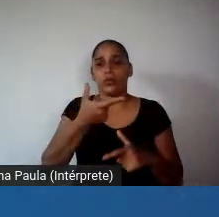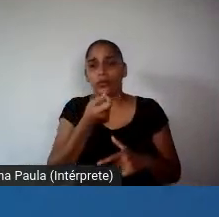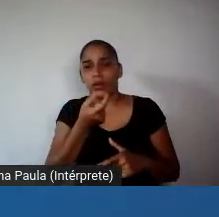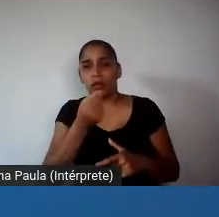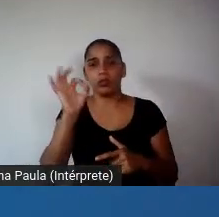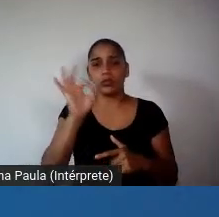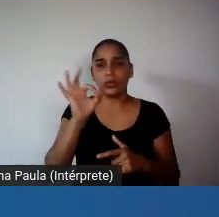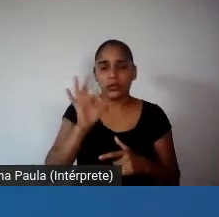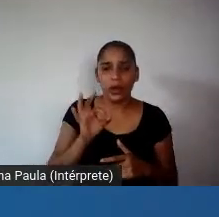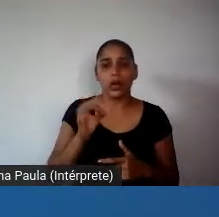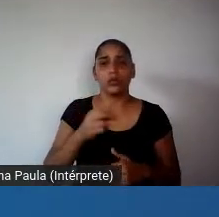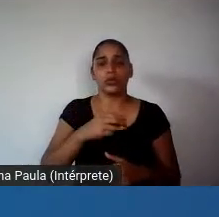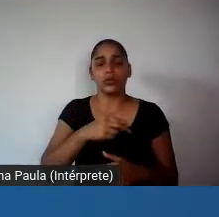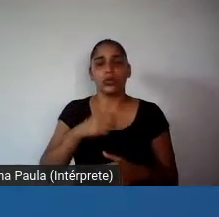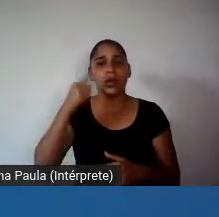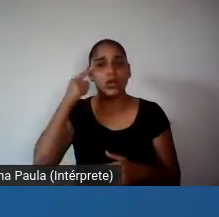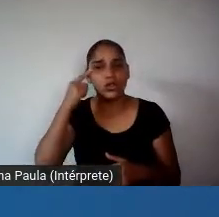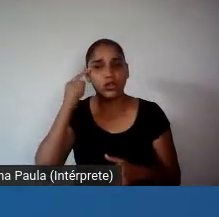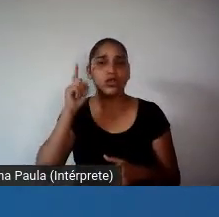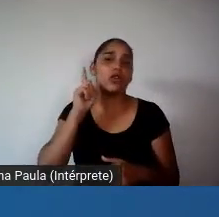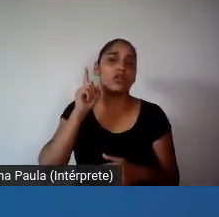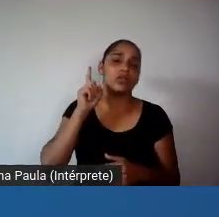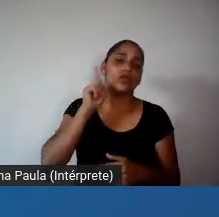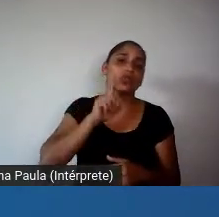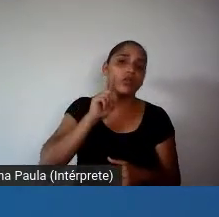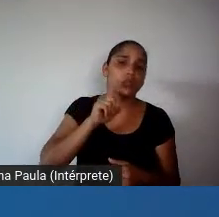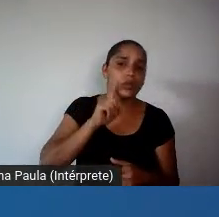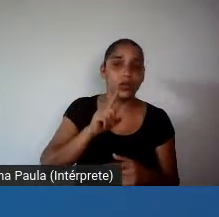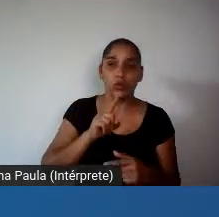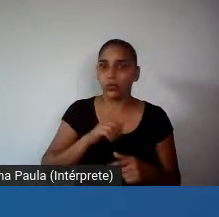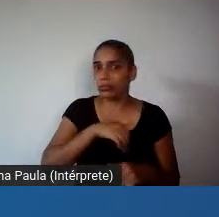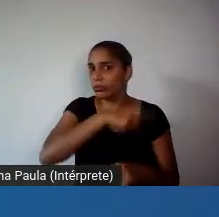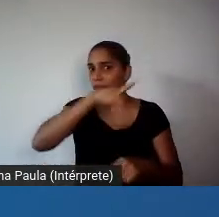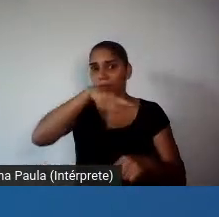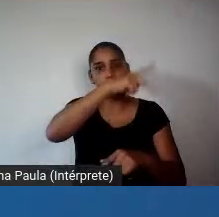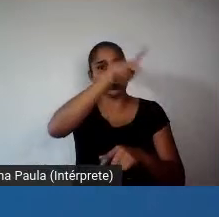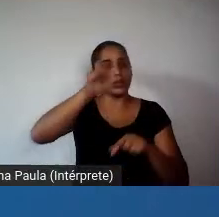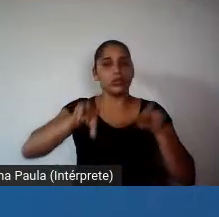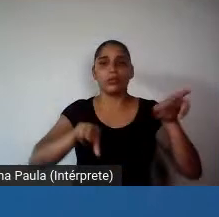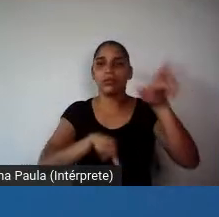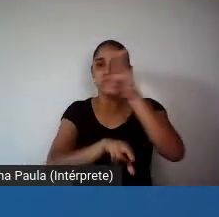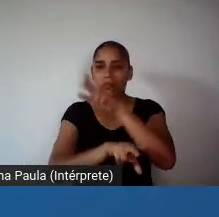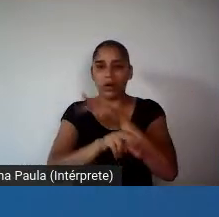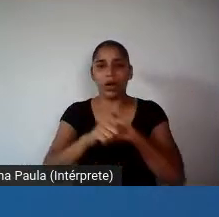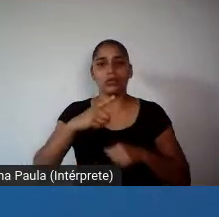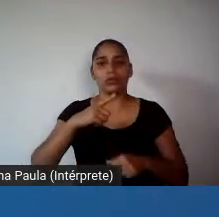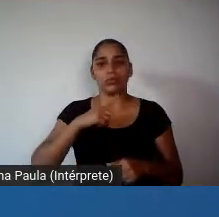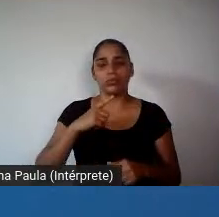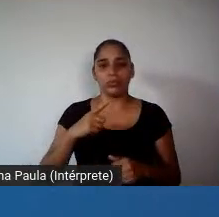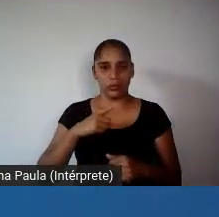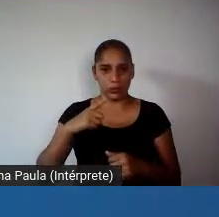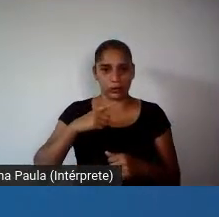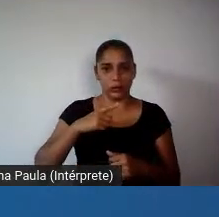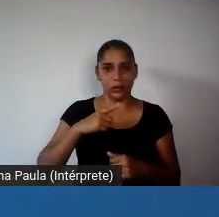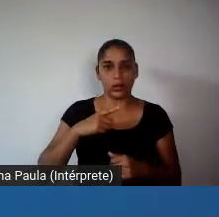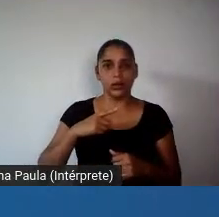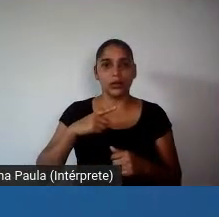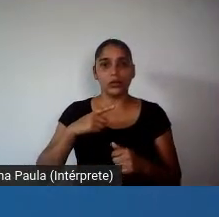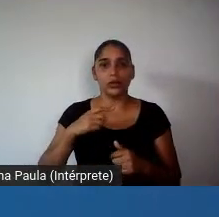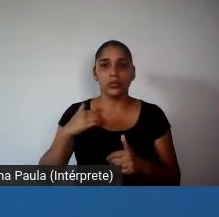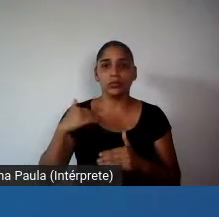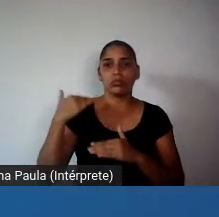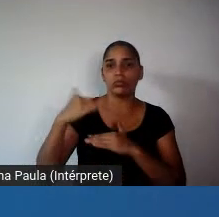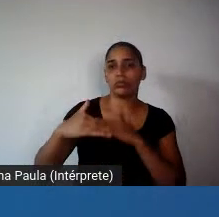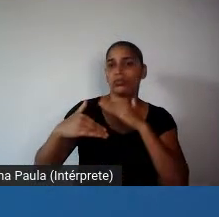China, Alemanha, Estados Unidos, ou seja, o bicho capital, ele se move gerando